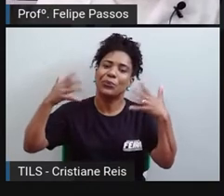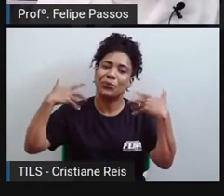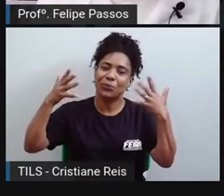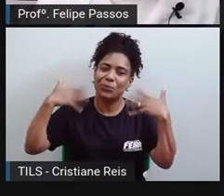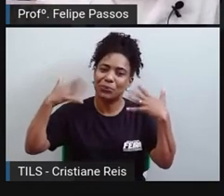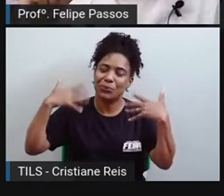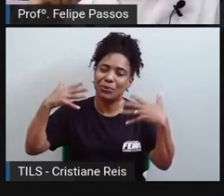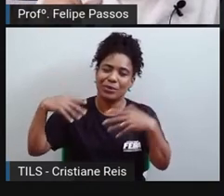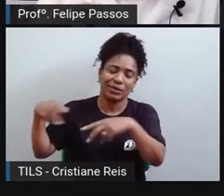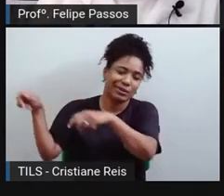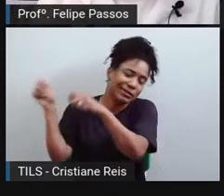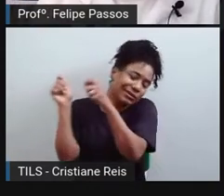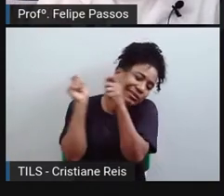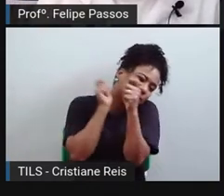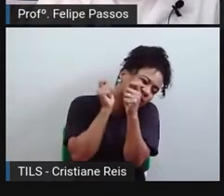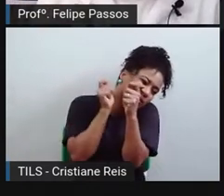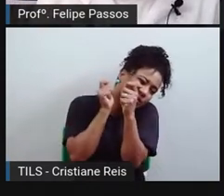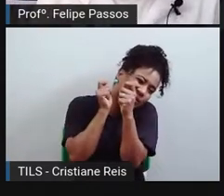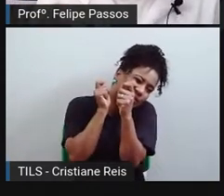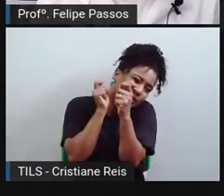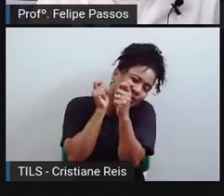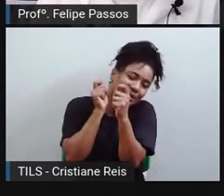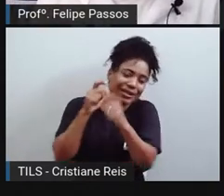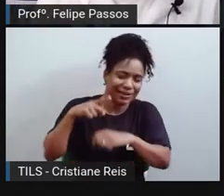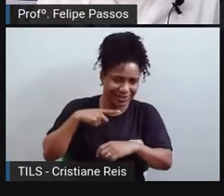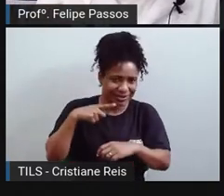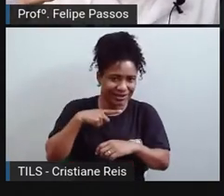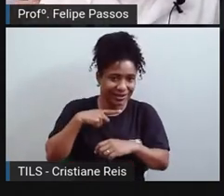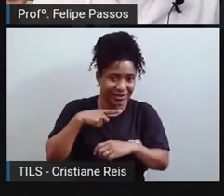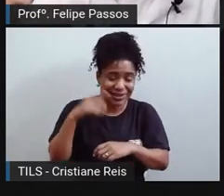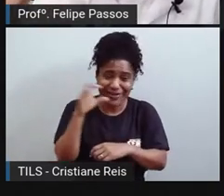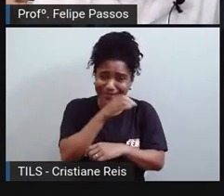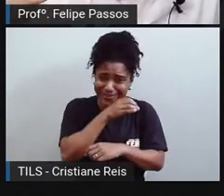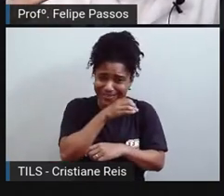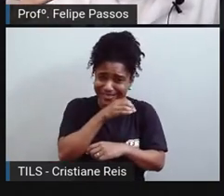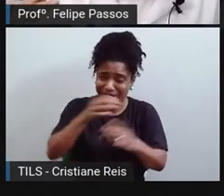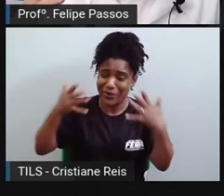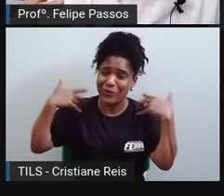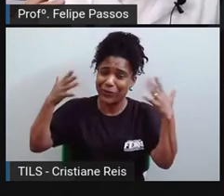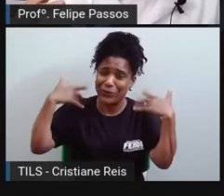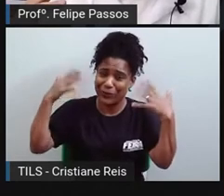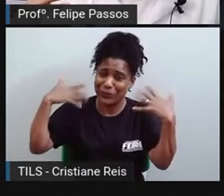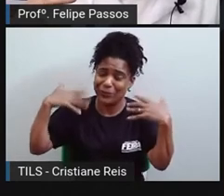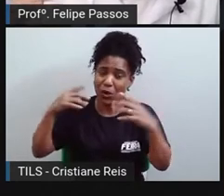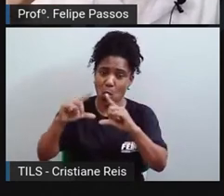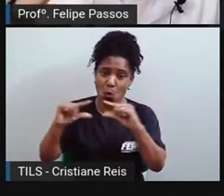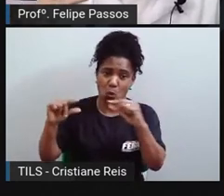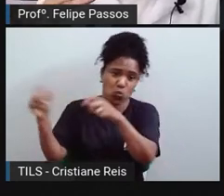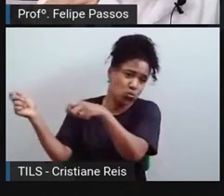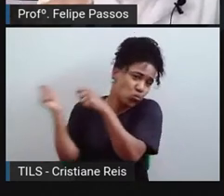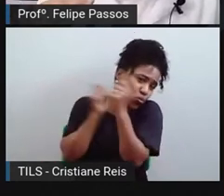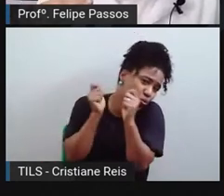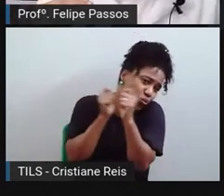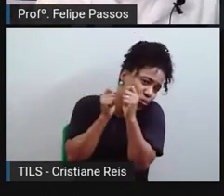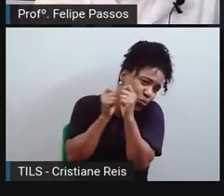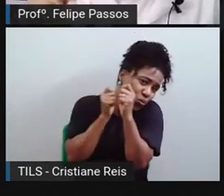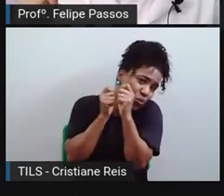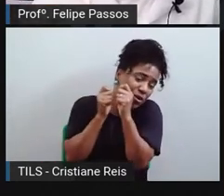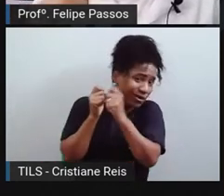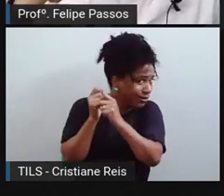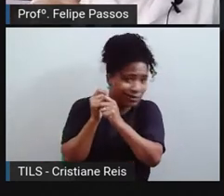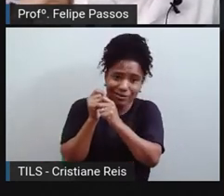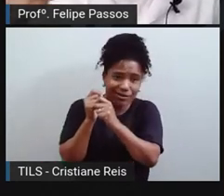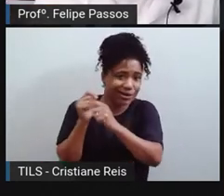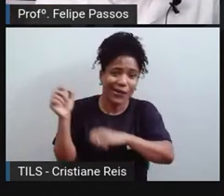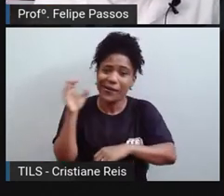bem grosso, é dredom, né? E aí, o calor vai ficar muito mais contido, ele vai ficar muito mais guardado e você vai